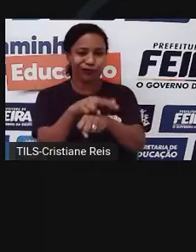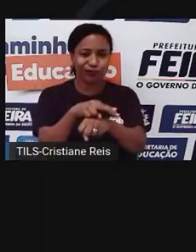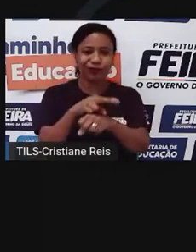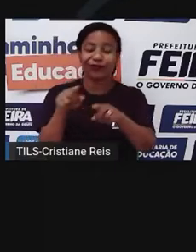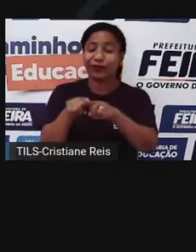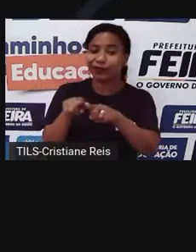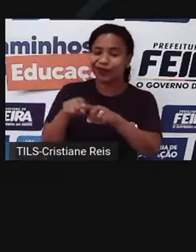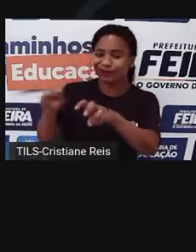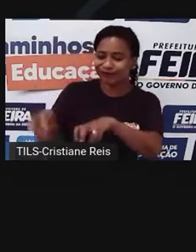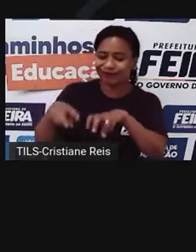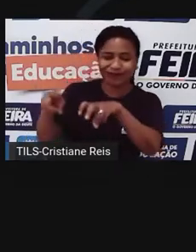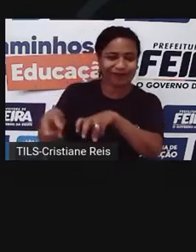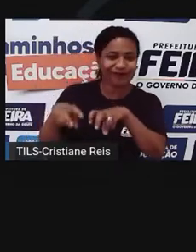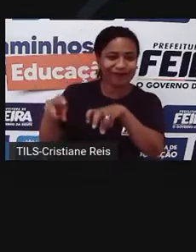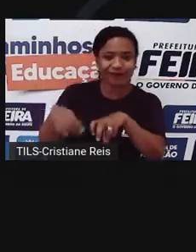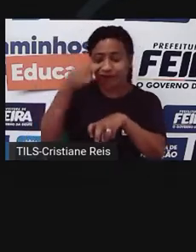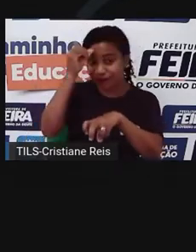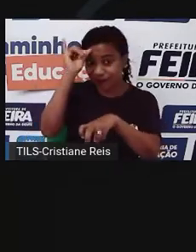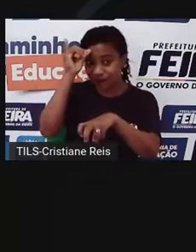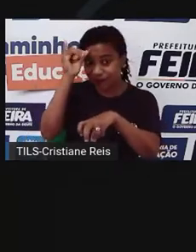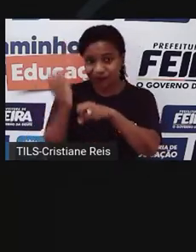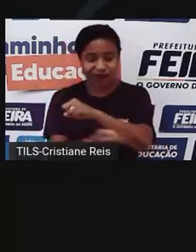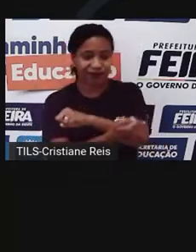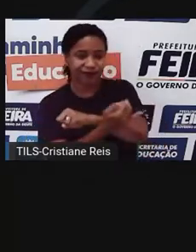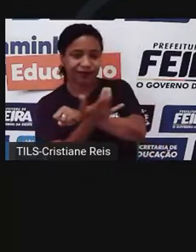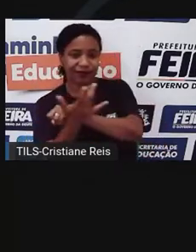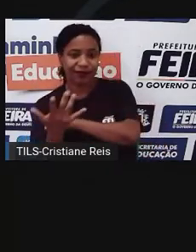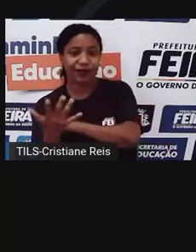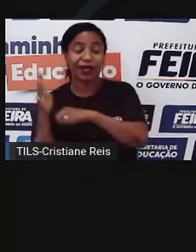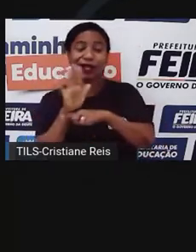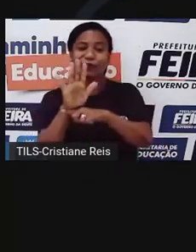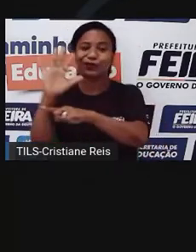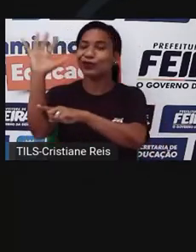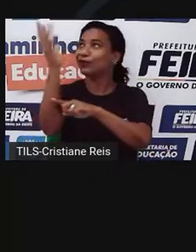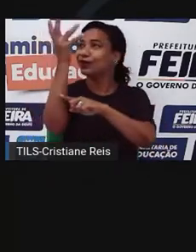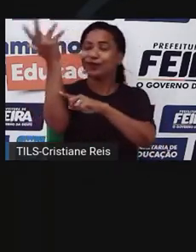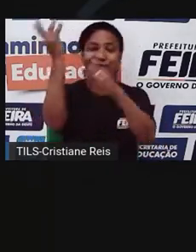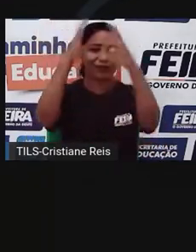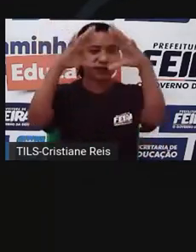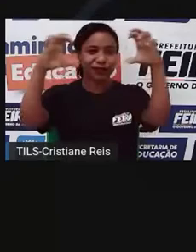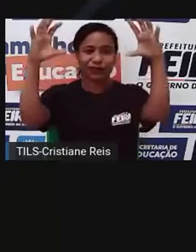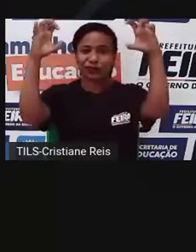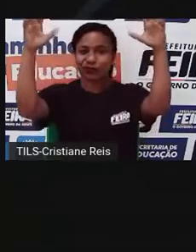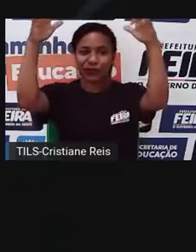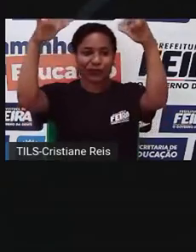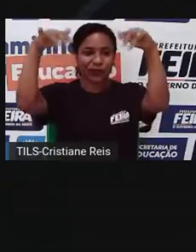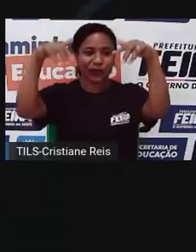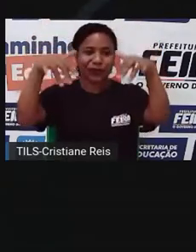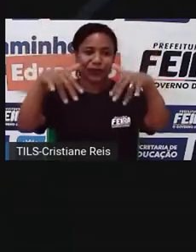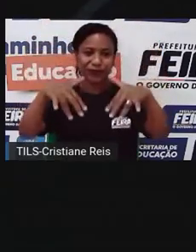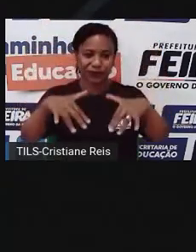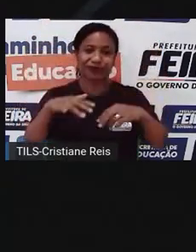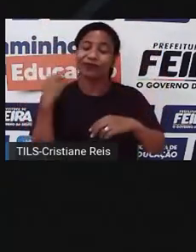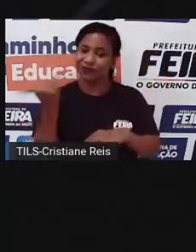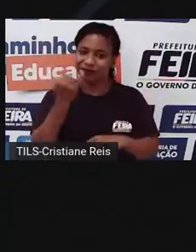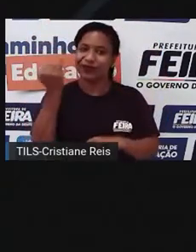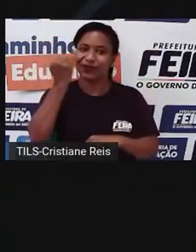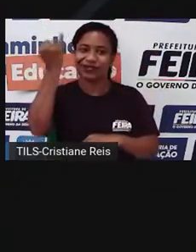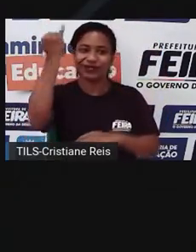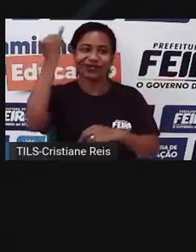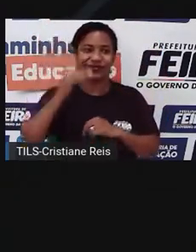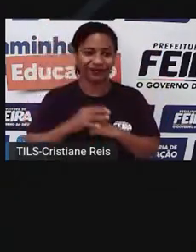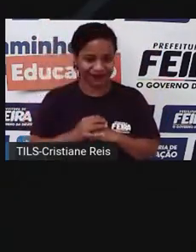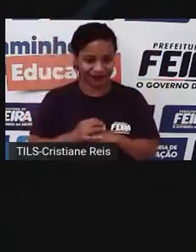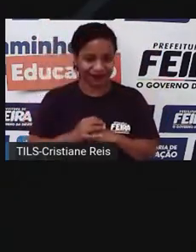agropecuária pelo aumento da precipitação e da chuva no Brasil central e, inclusive, isso pode ajudar a